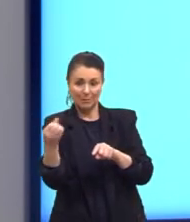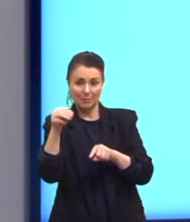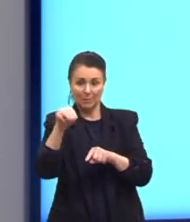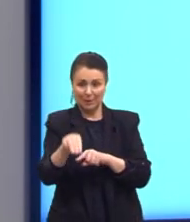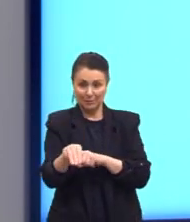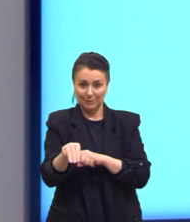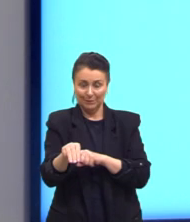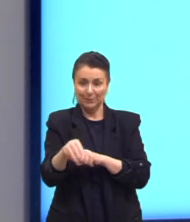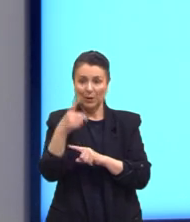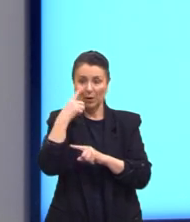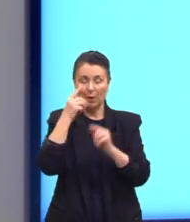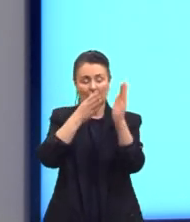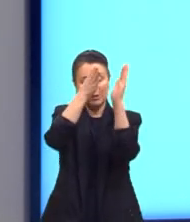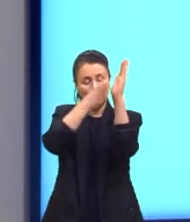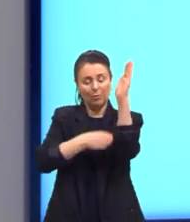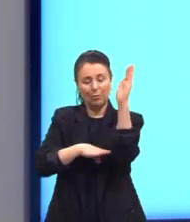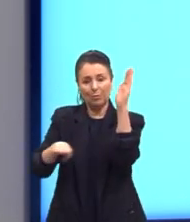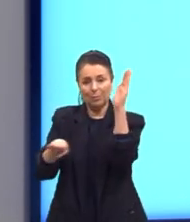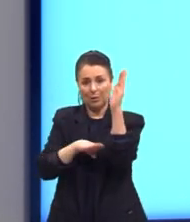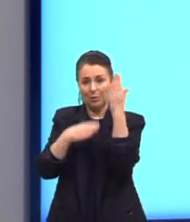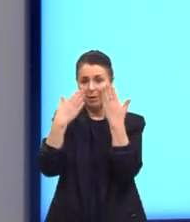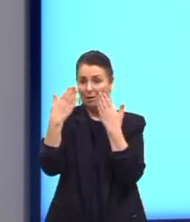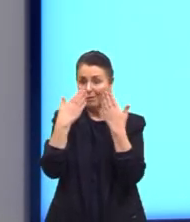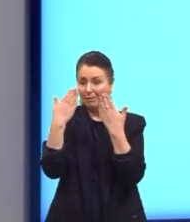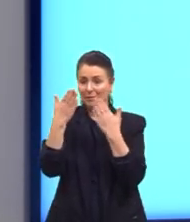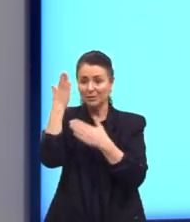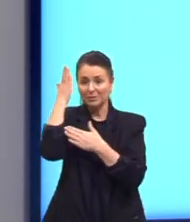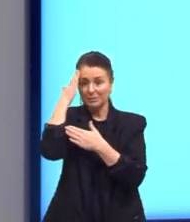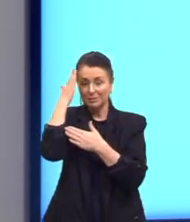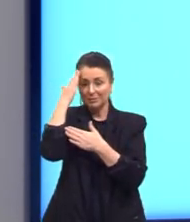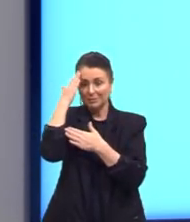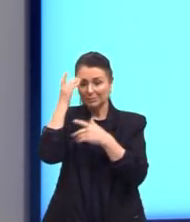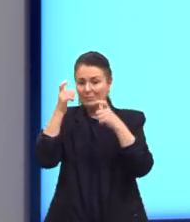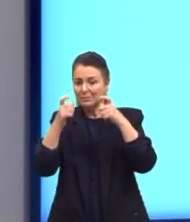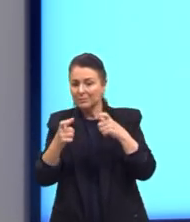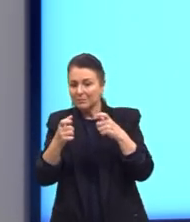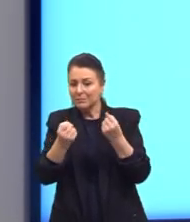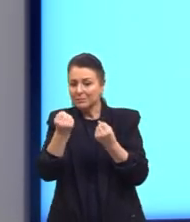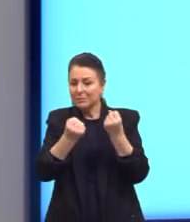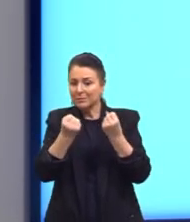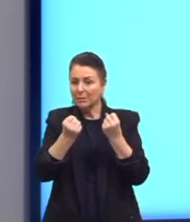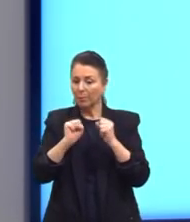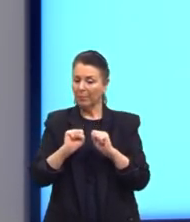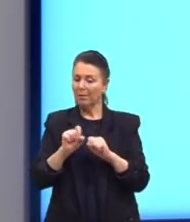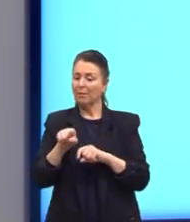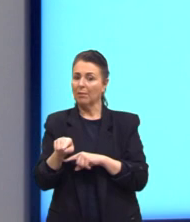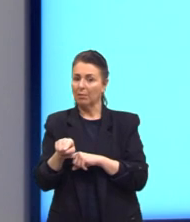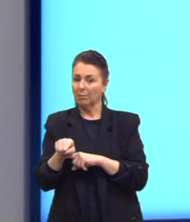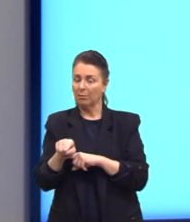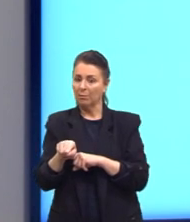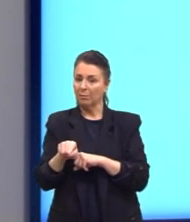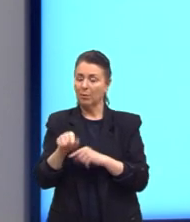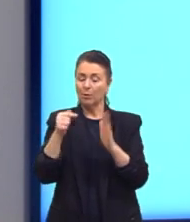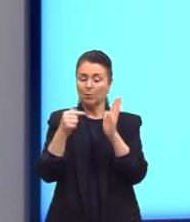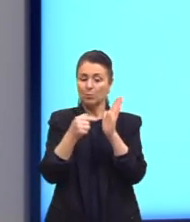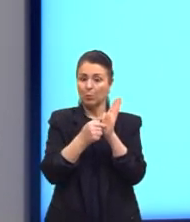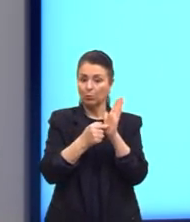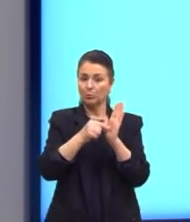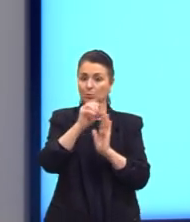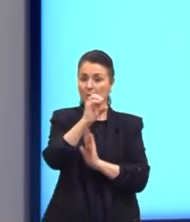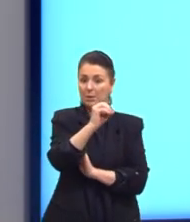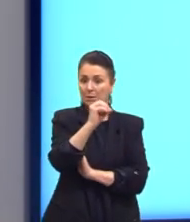Agora, aqui no plano, nós vamos analisar. A gente sabe onde está estacionado o carro, né? No ponto 00.